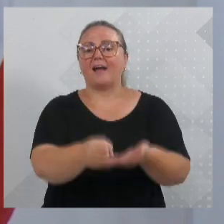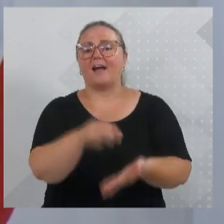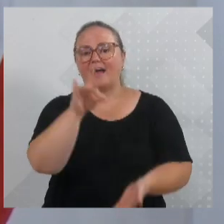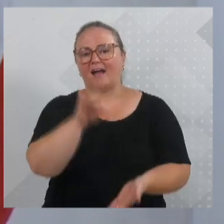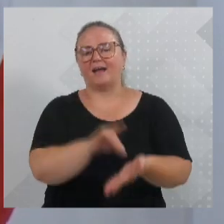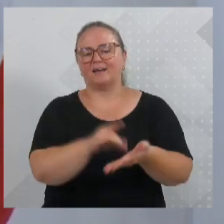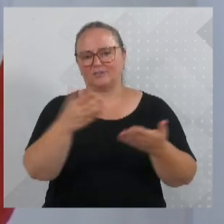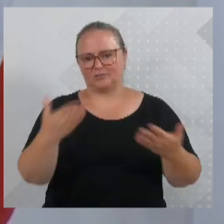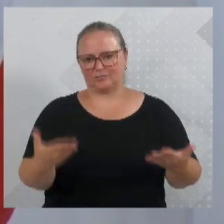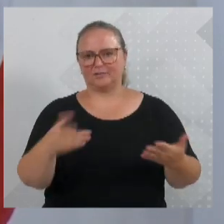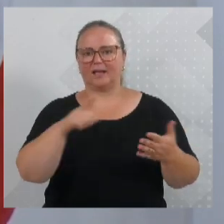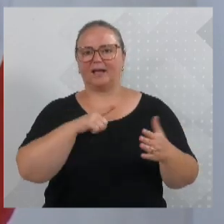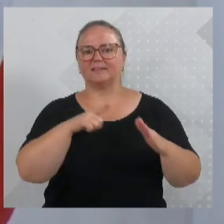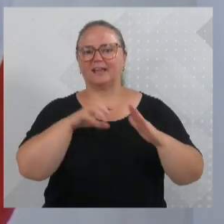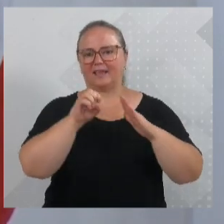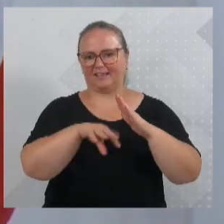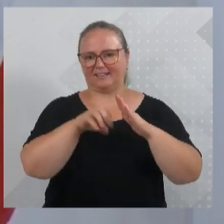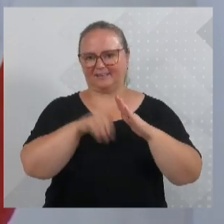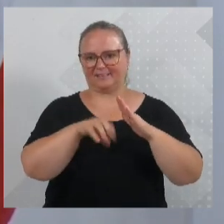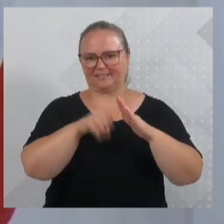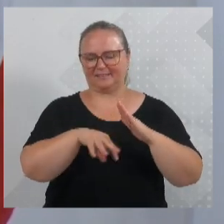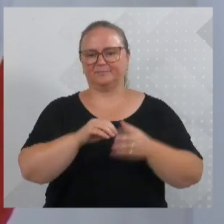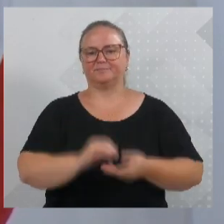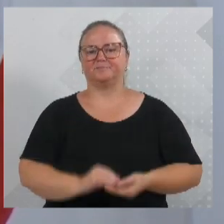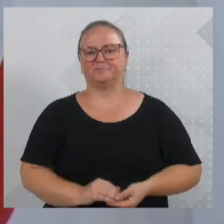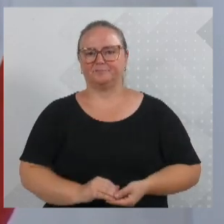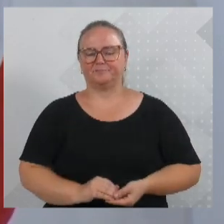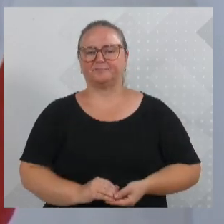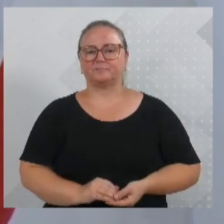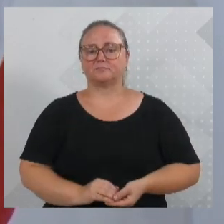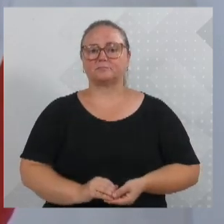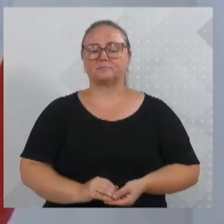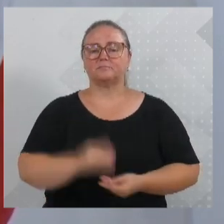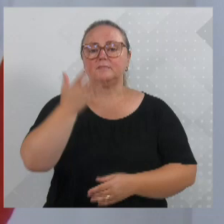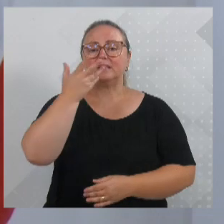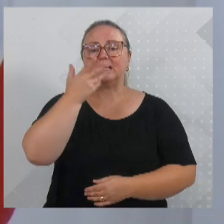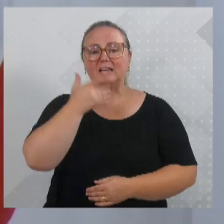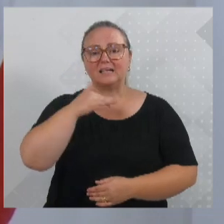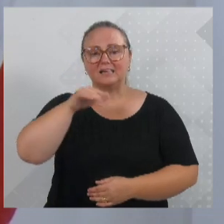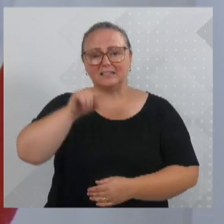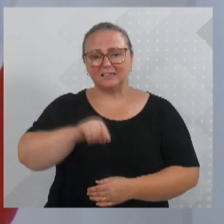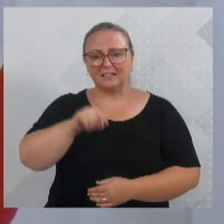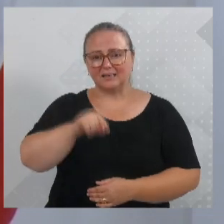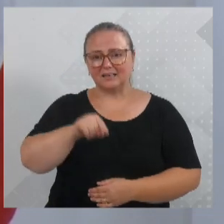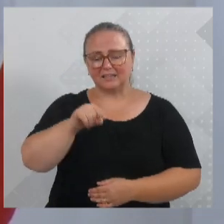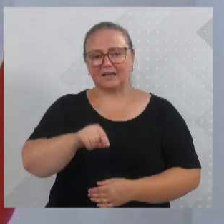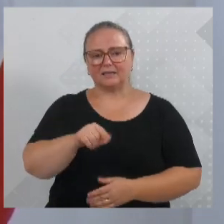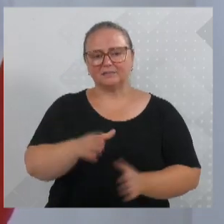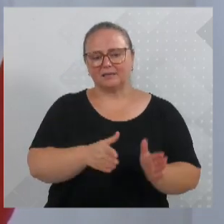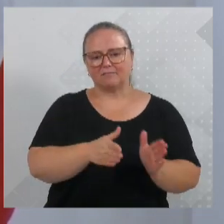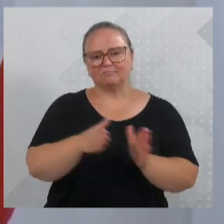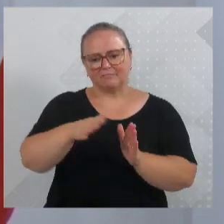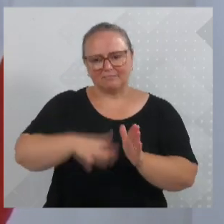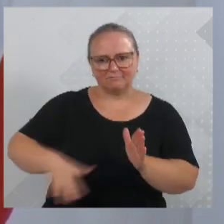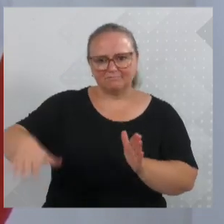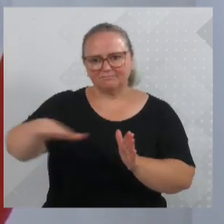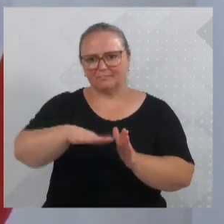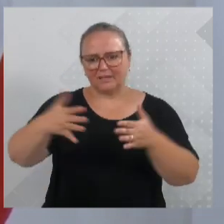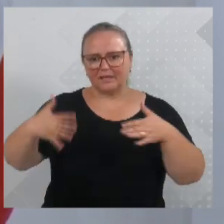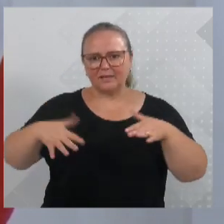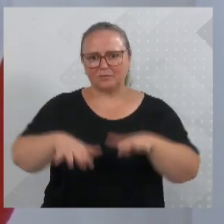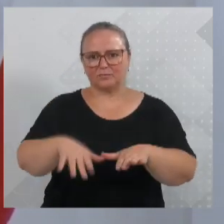multifuncional, onde as crianças, principalmente crianças, do lado da inclusão, estão tendo